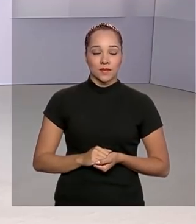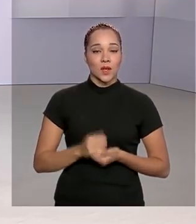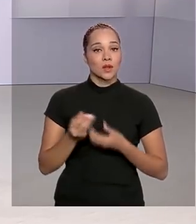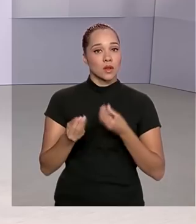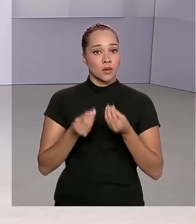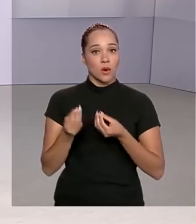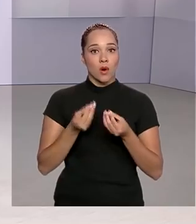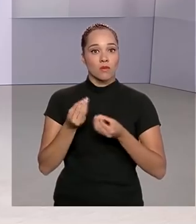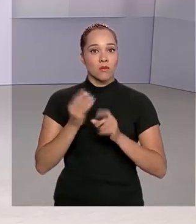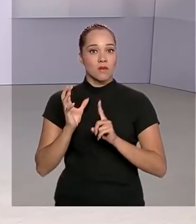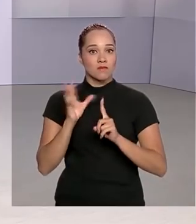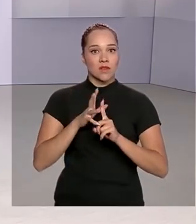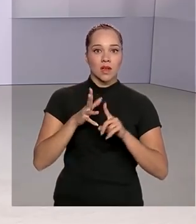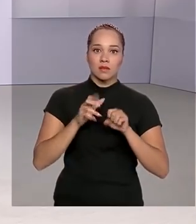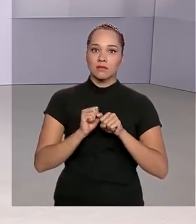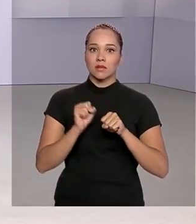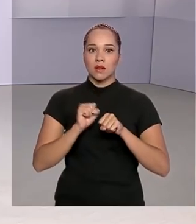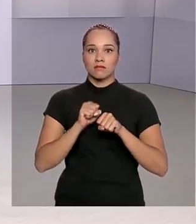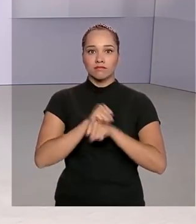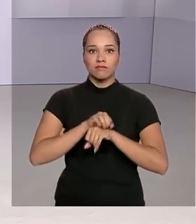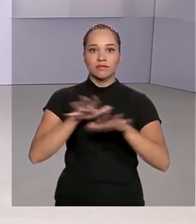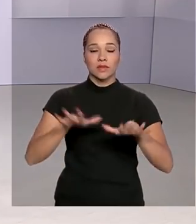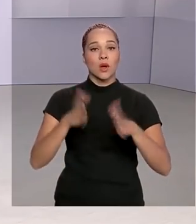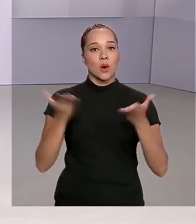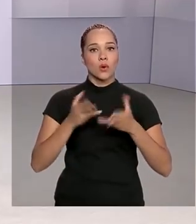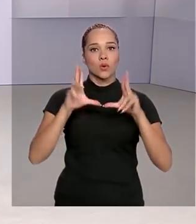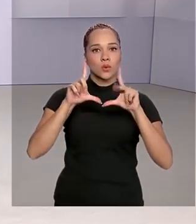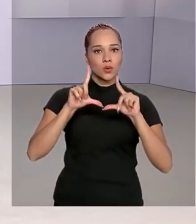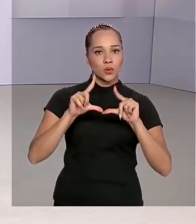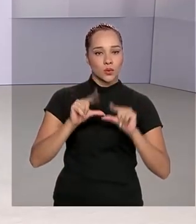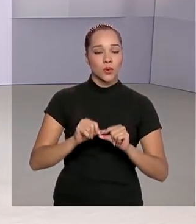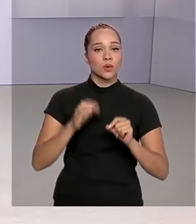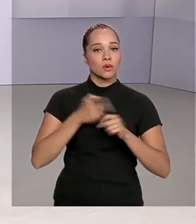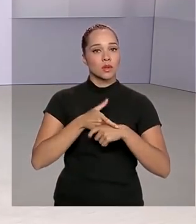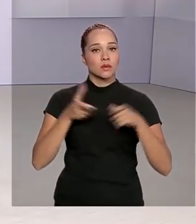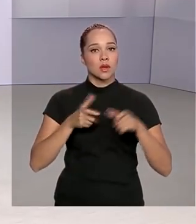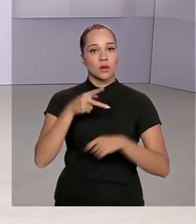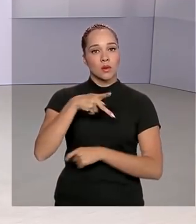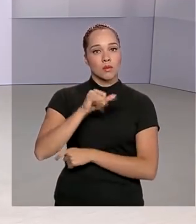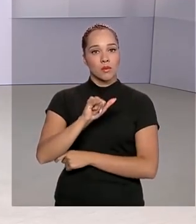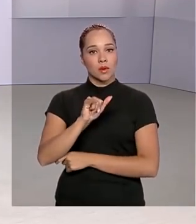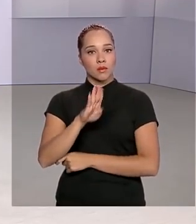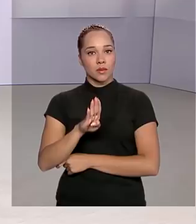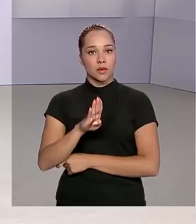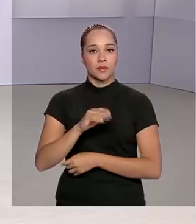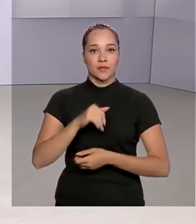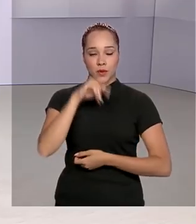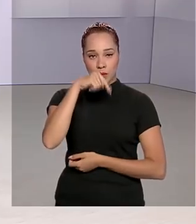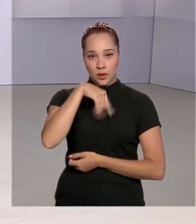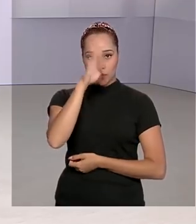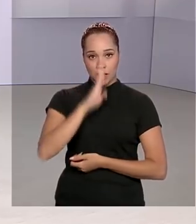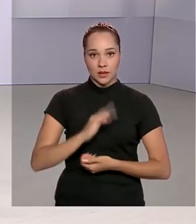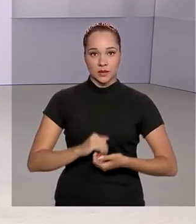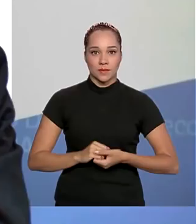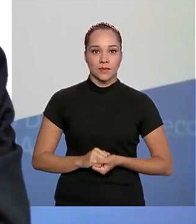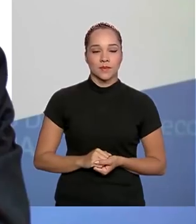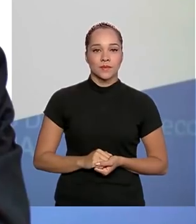efeito da pandemia, o governo reduziu hoje a projeção de crescimento do PIB, o produto interno bruto brasileiro.